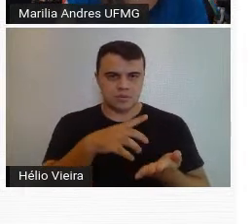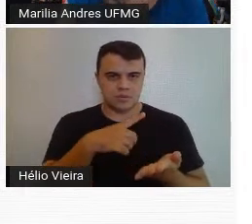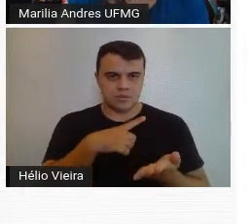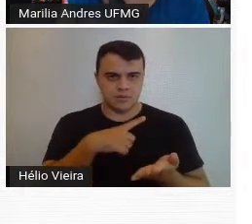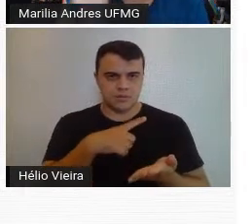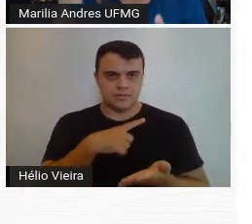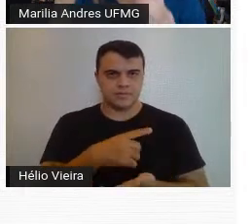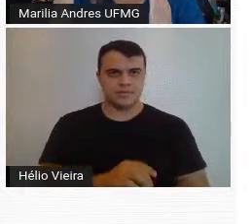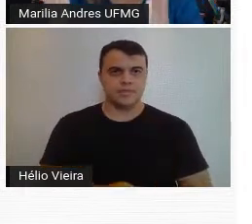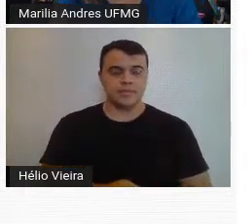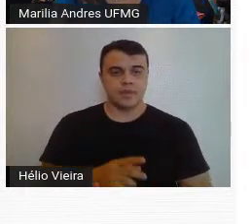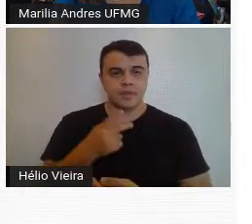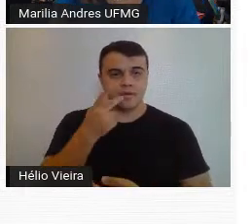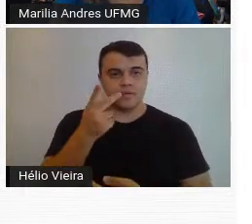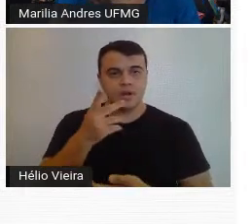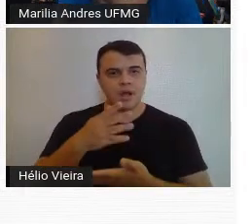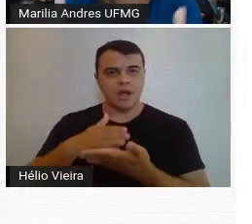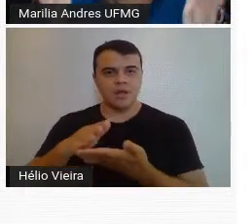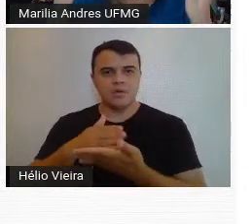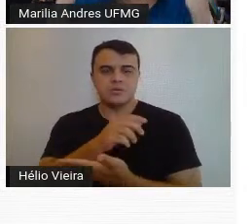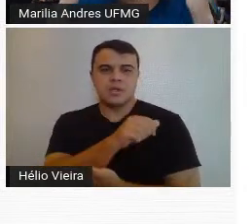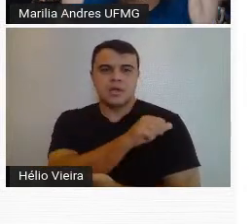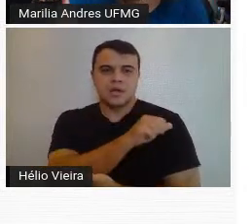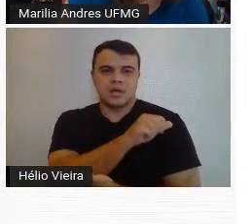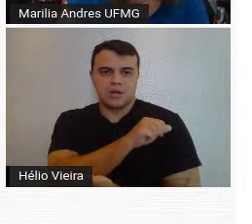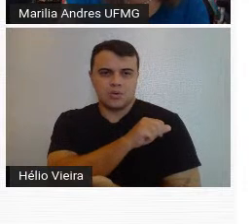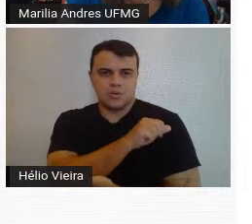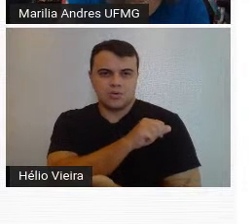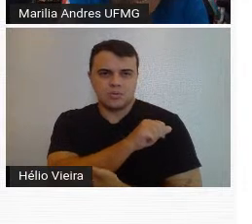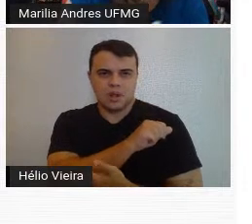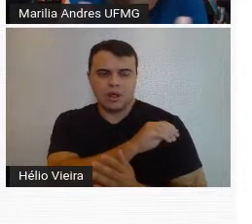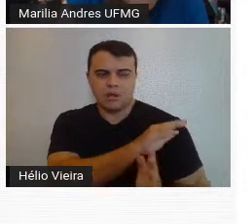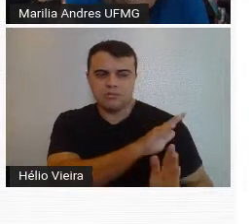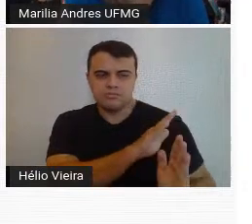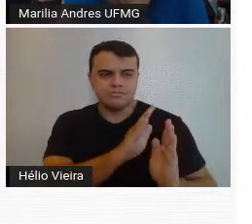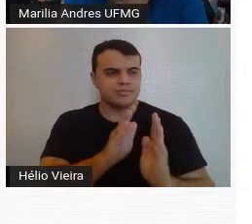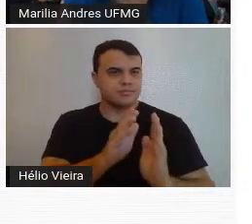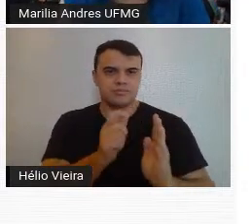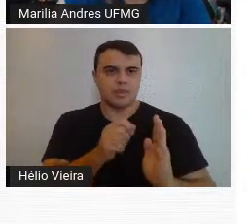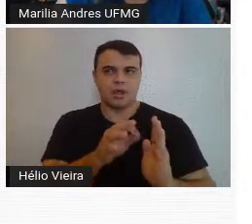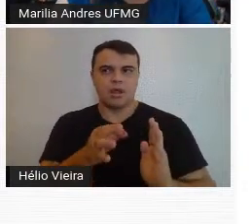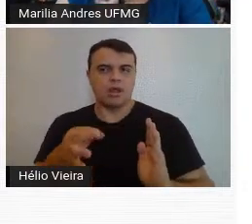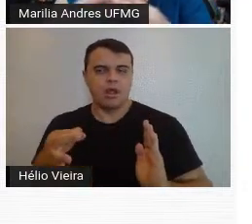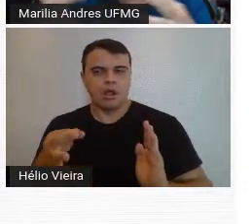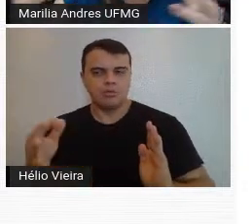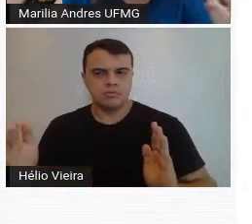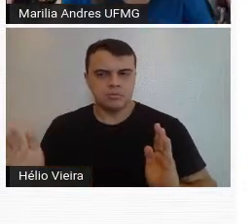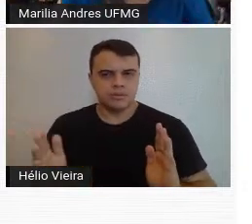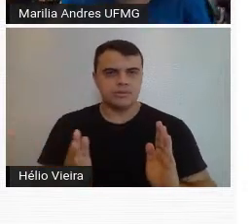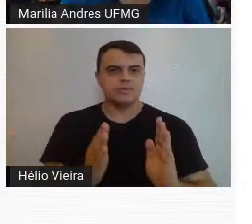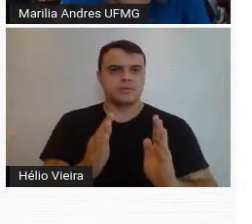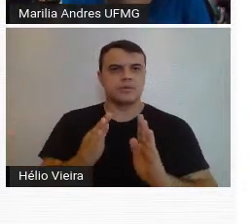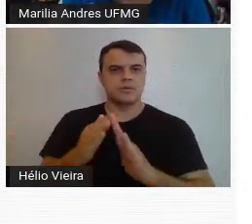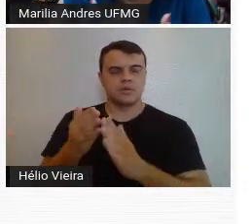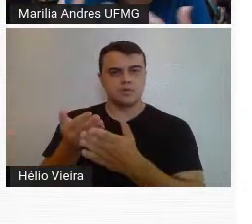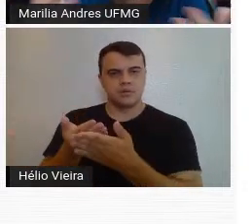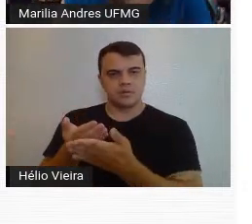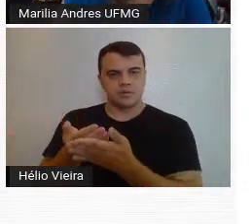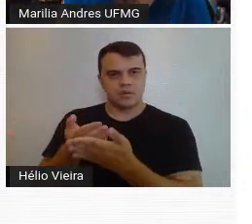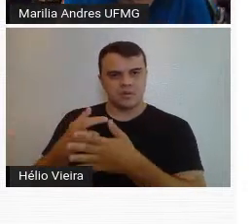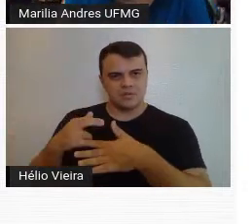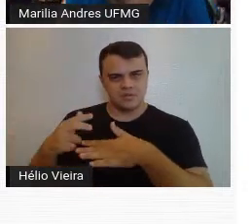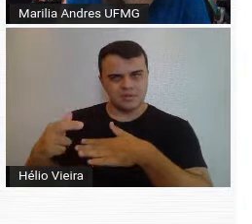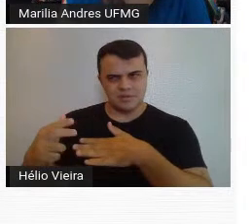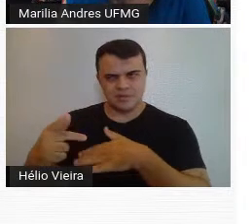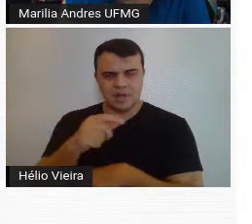Weissmann. E vou falar de alguns alunos, eu tive que fazer um recorte, porque senão não dava, porque a Escola Guignard teve alunos